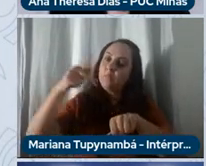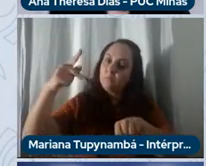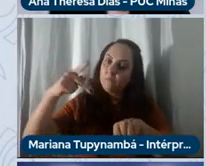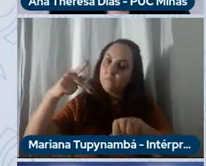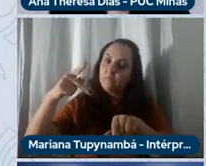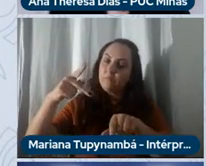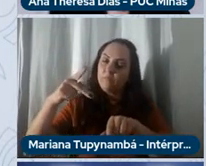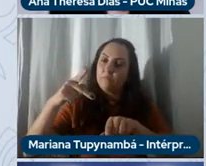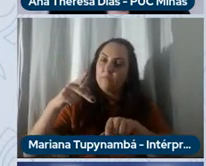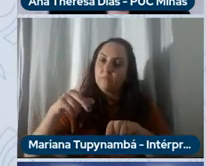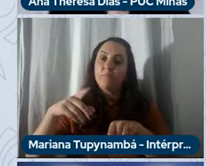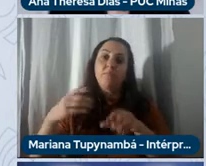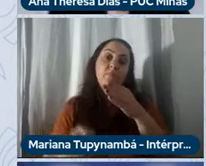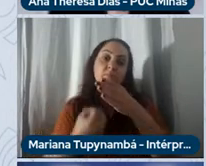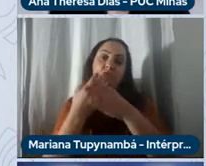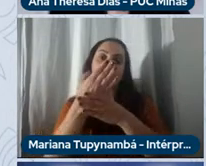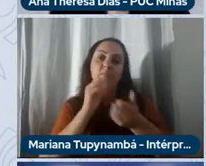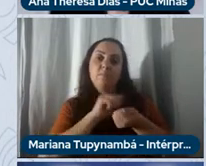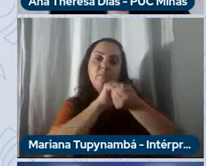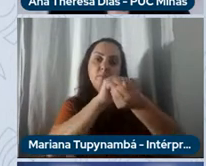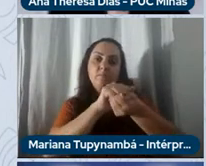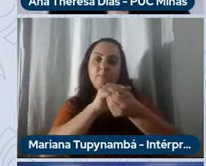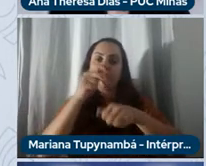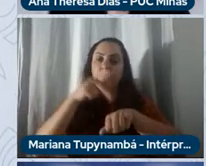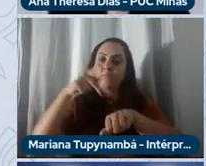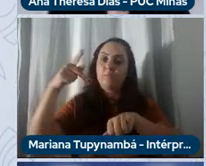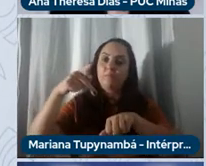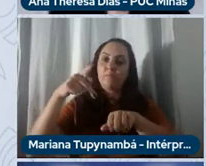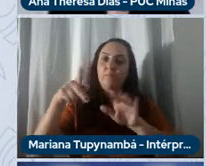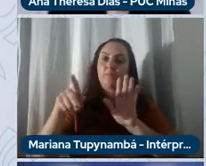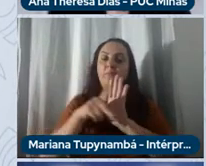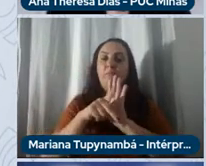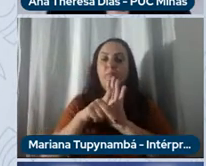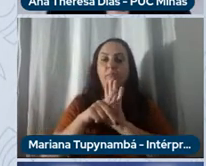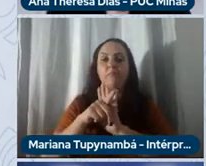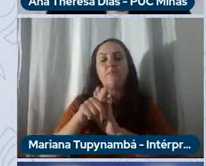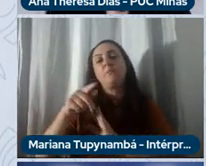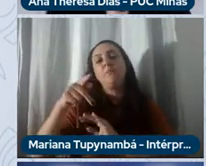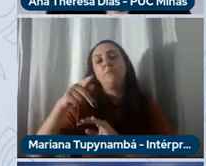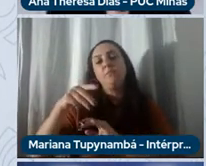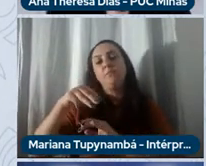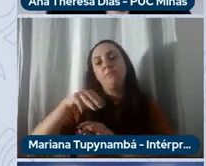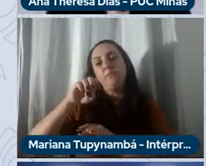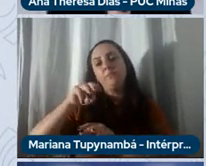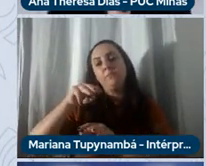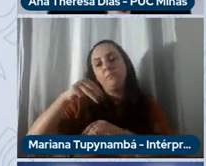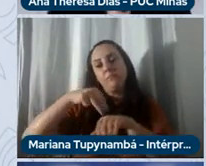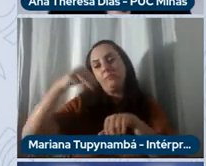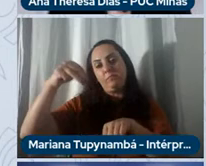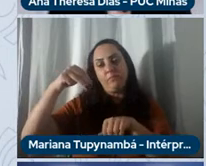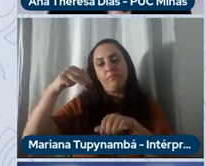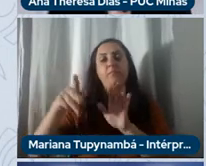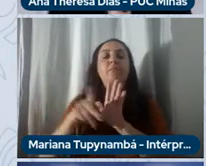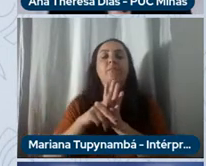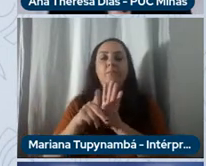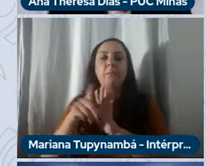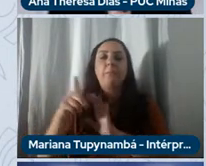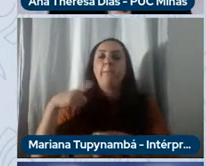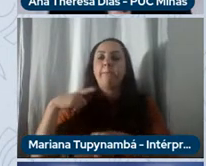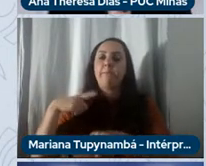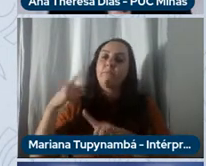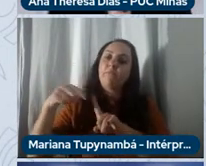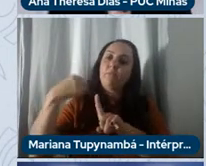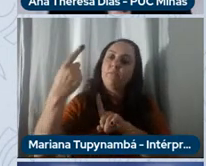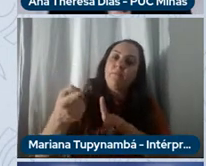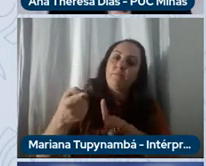até a criação conjunta da pós-graduação Lato Senso em Engenharia Automotiva, que mais tarde transformou-se em um programa